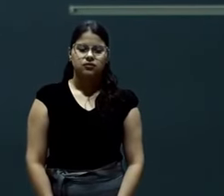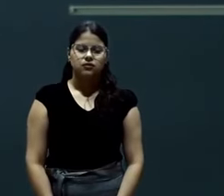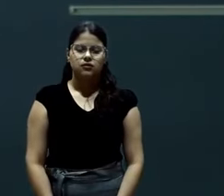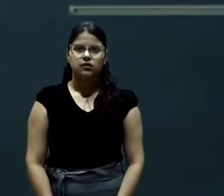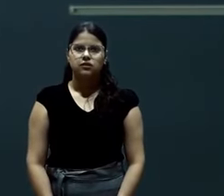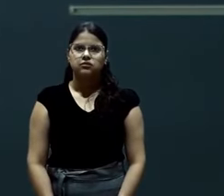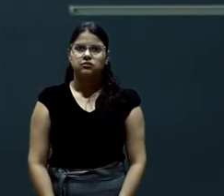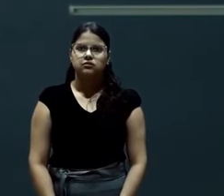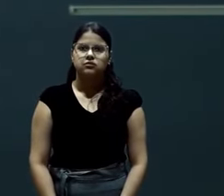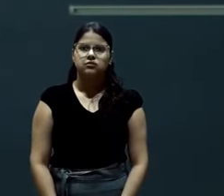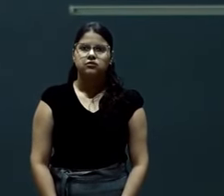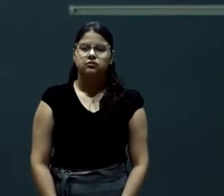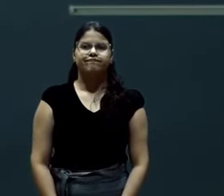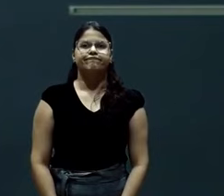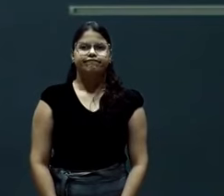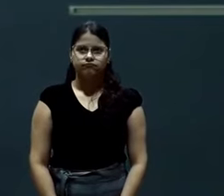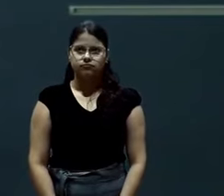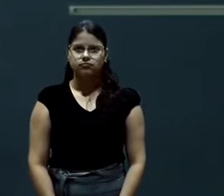Para falar tanta coisa.